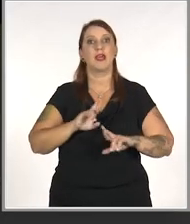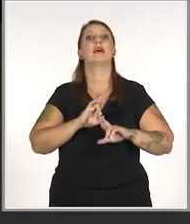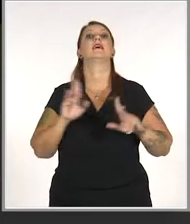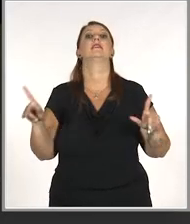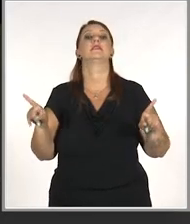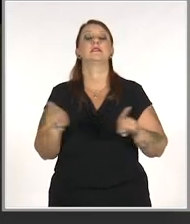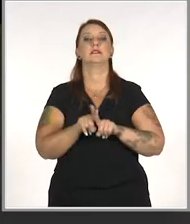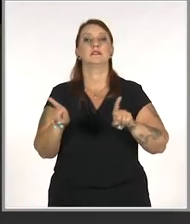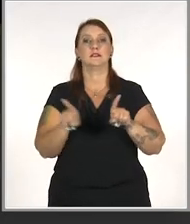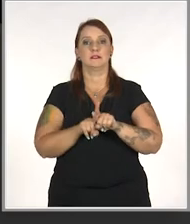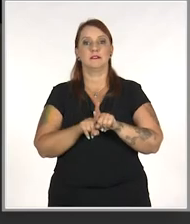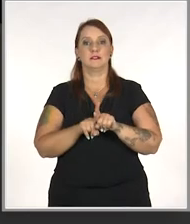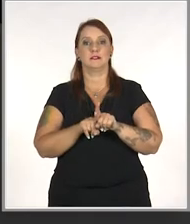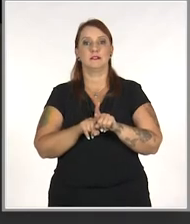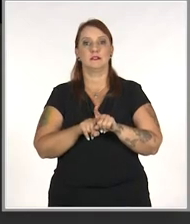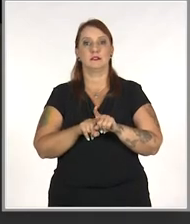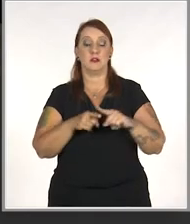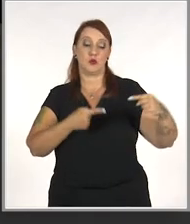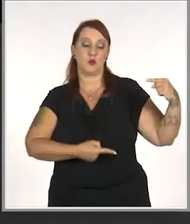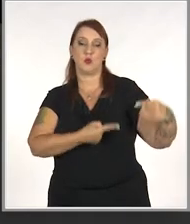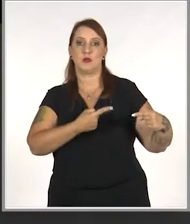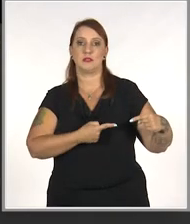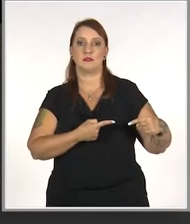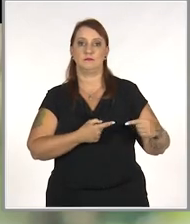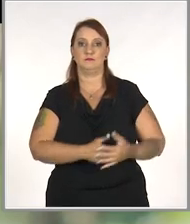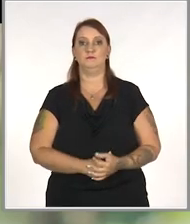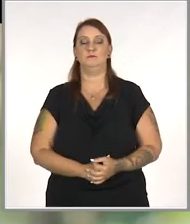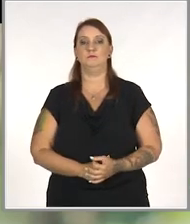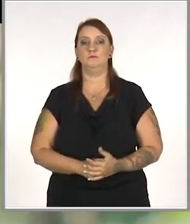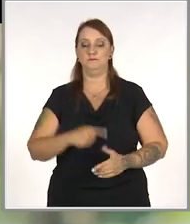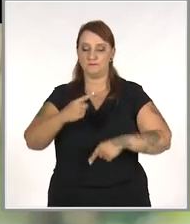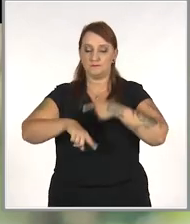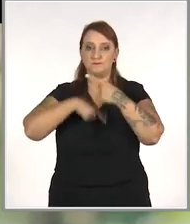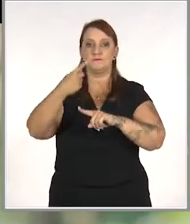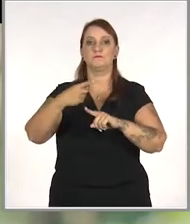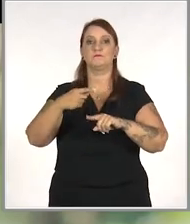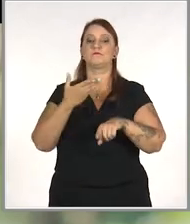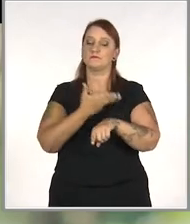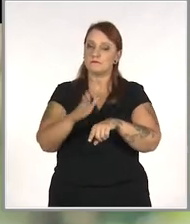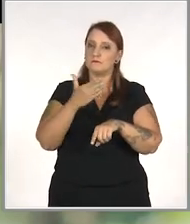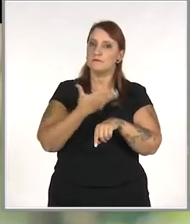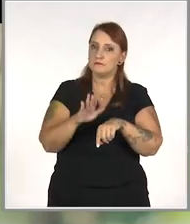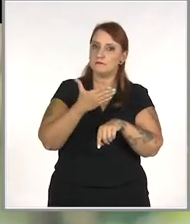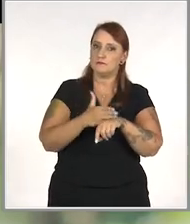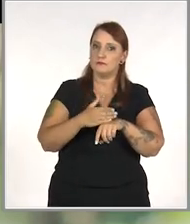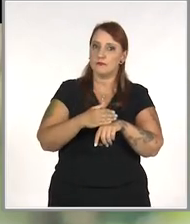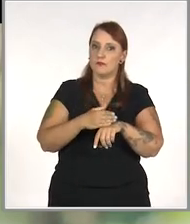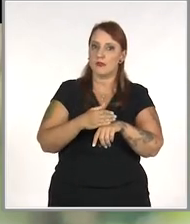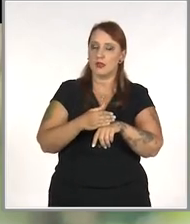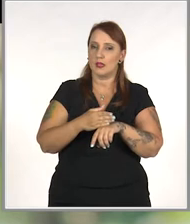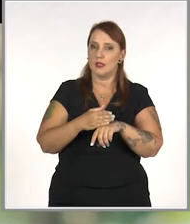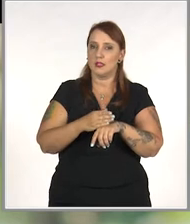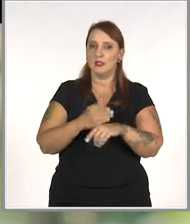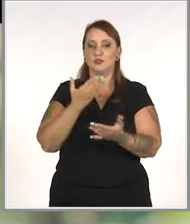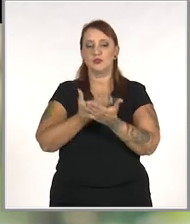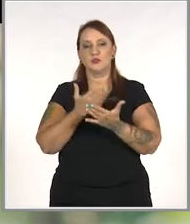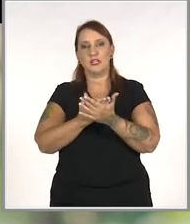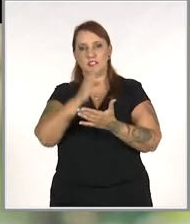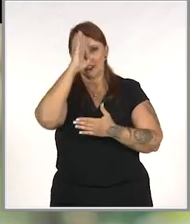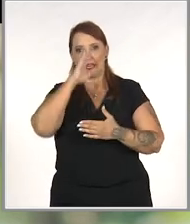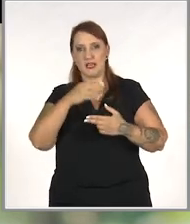diferencial em relação à concorrência. Planos de carreira, treinamentos, bolsas de estudo,